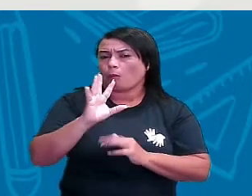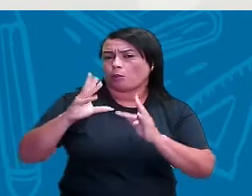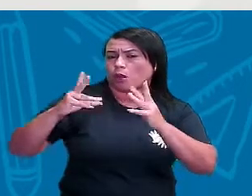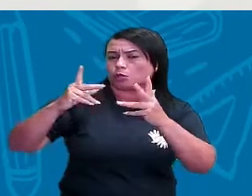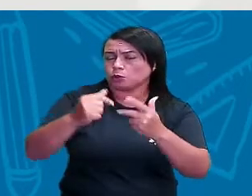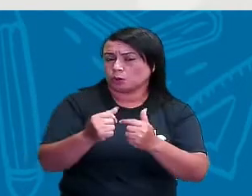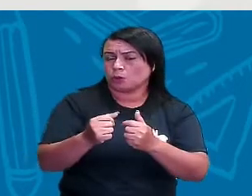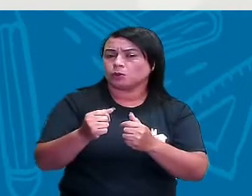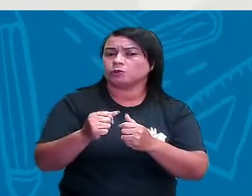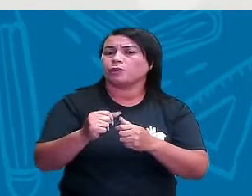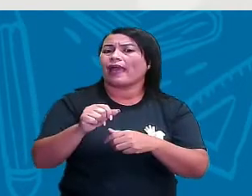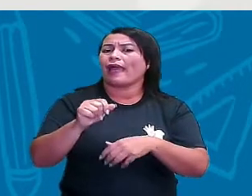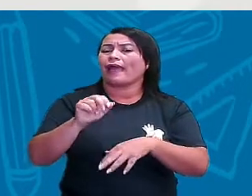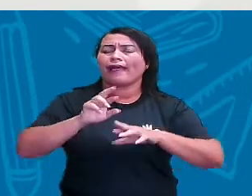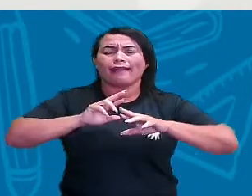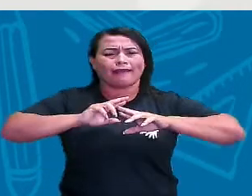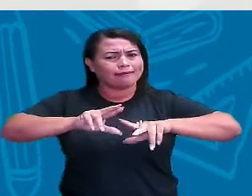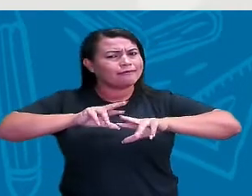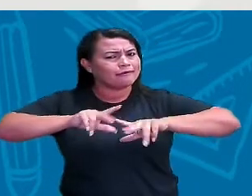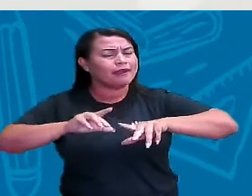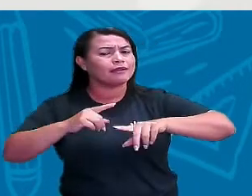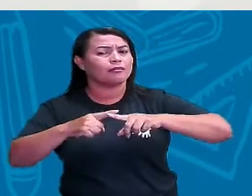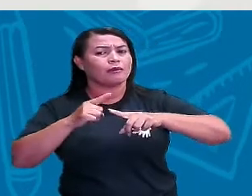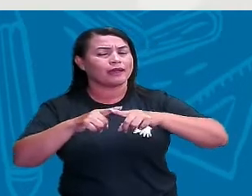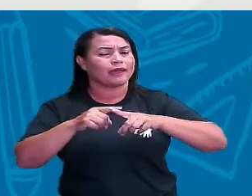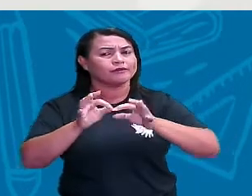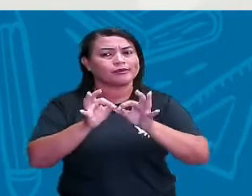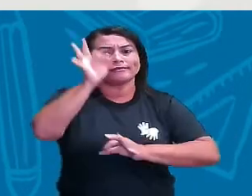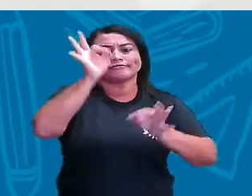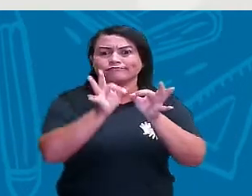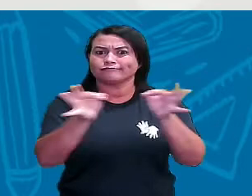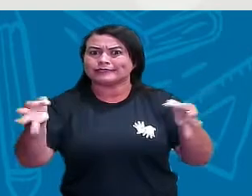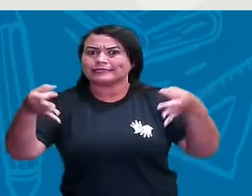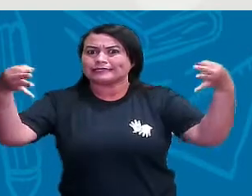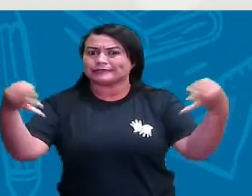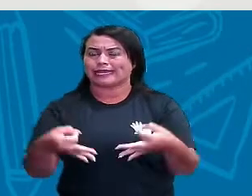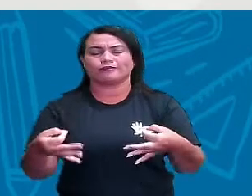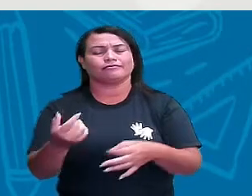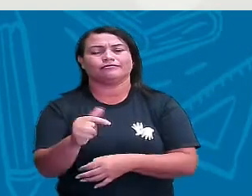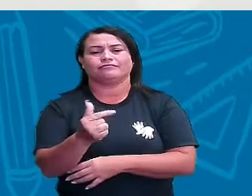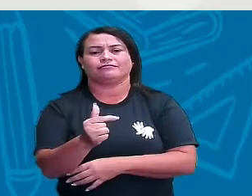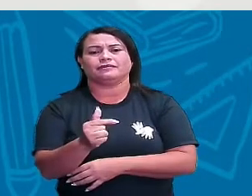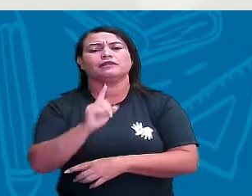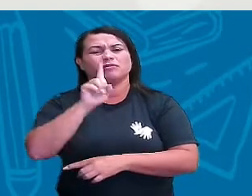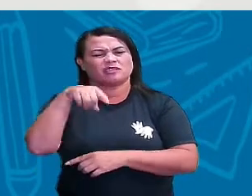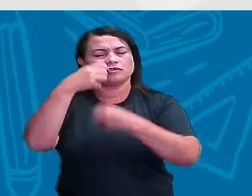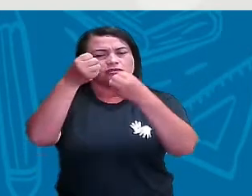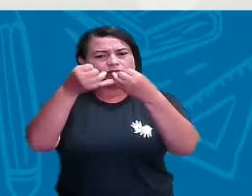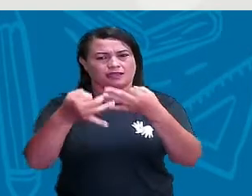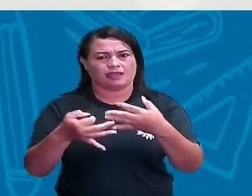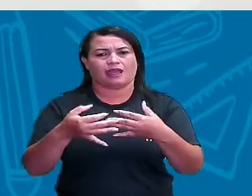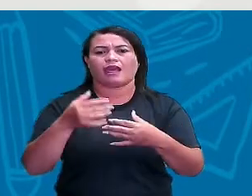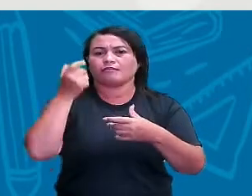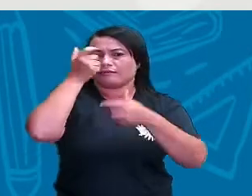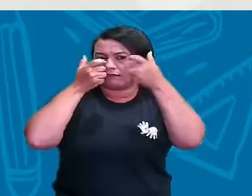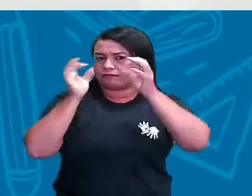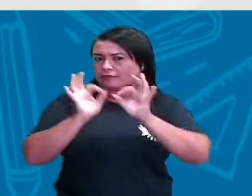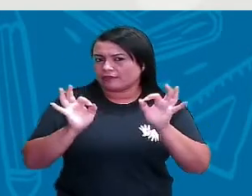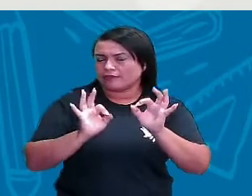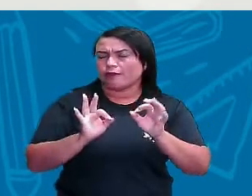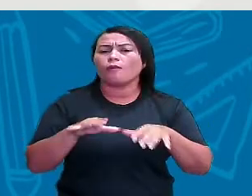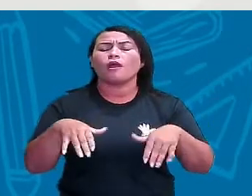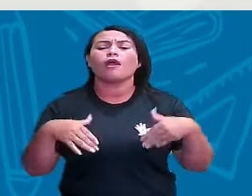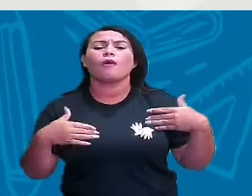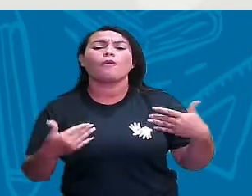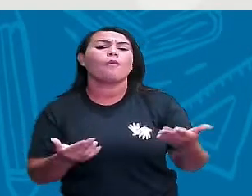né? Aquela que não tem uma medida exata, né? Um tamanho exato, que aí eu vou explicar um pouquinho mais na frente, não se preocupe. E quais